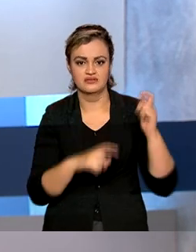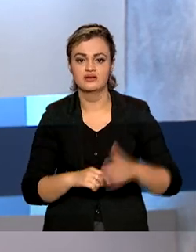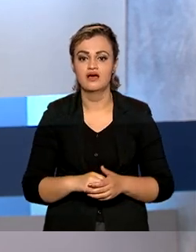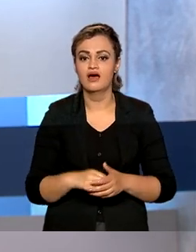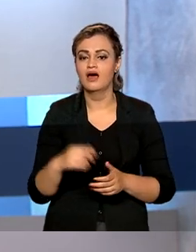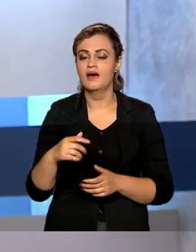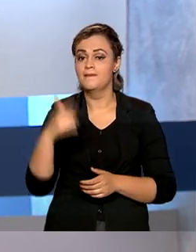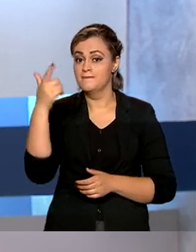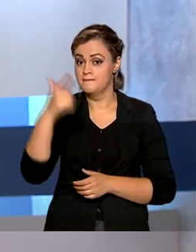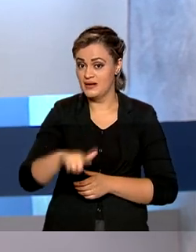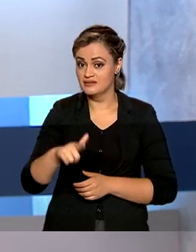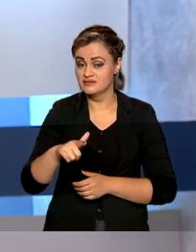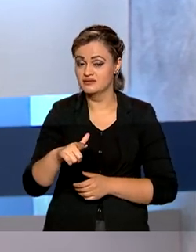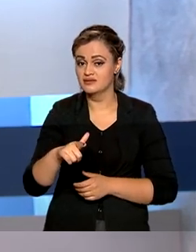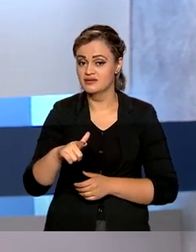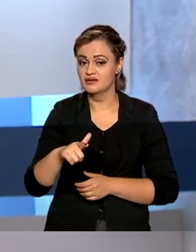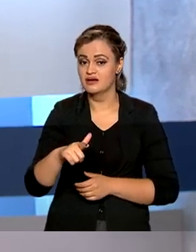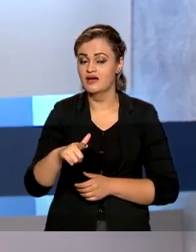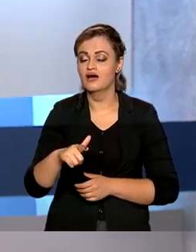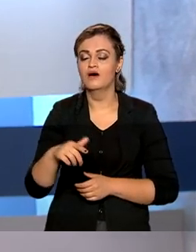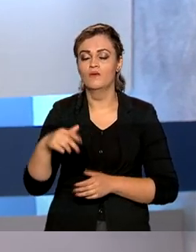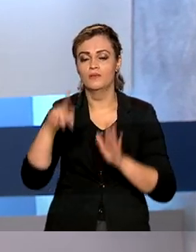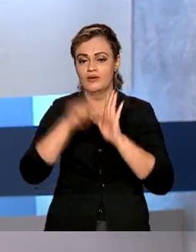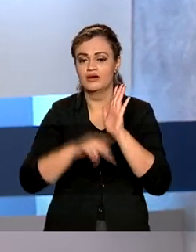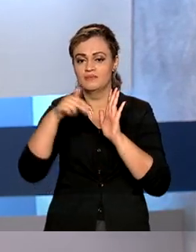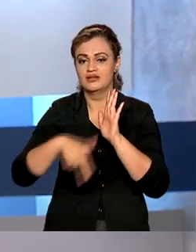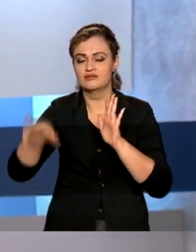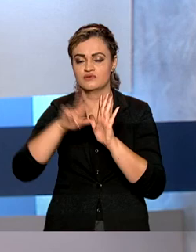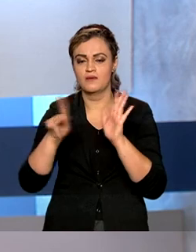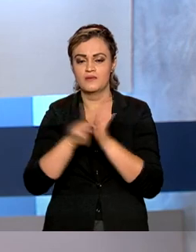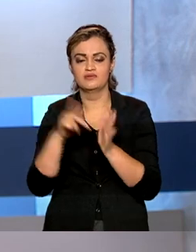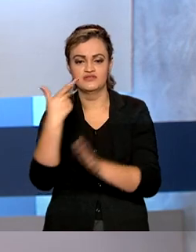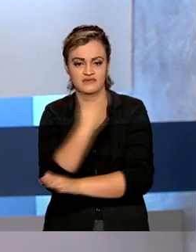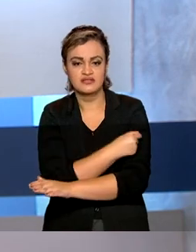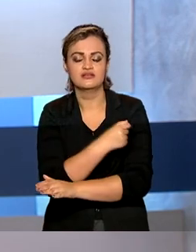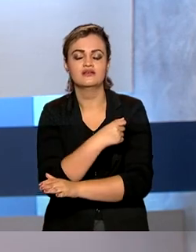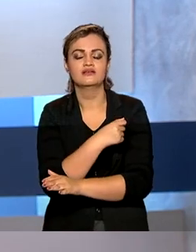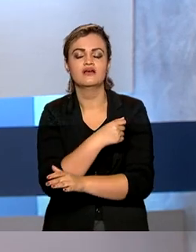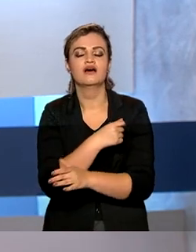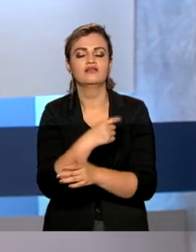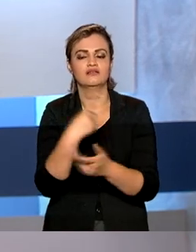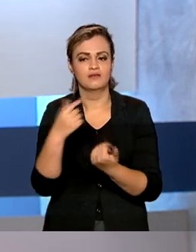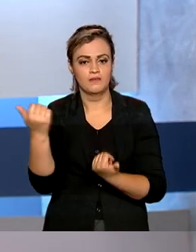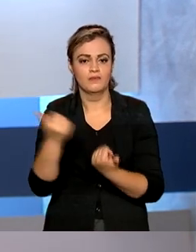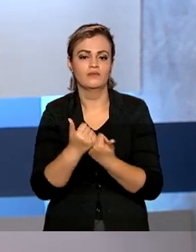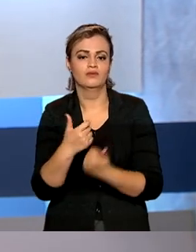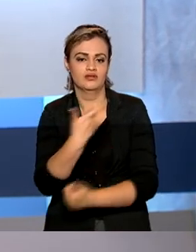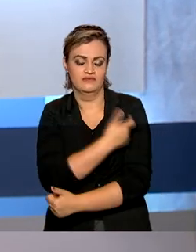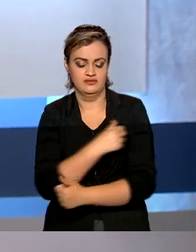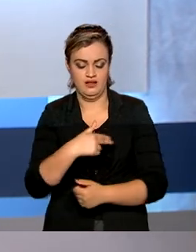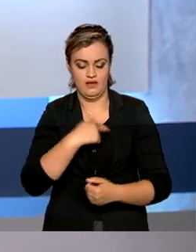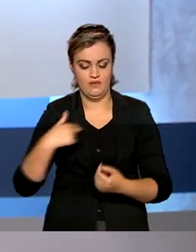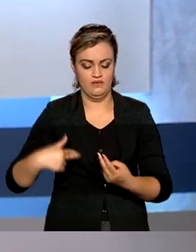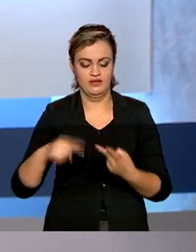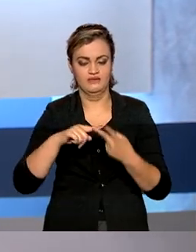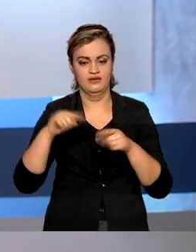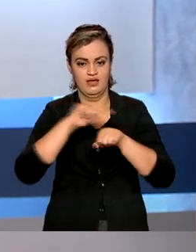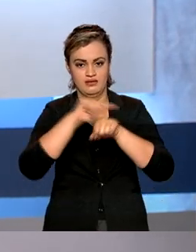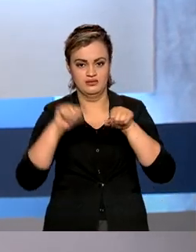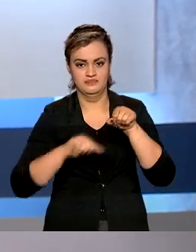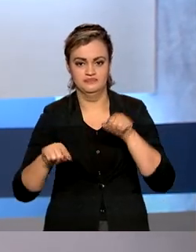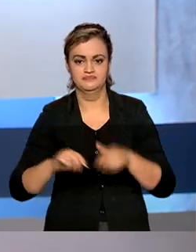imunizante da fabricante norte-americana, o Programa Nacional de Imunizações também conta com vacinas da Coronavac e